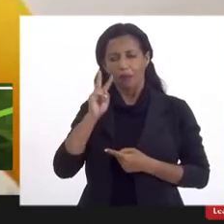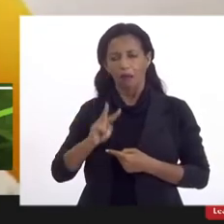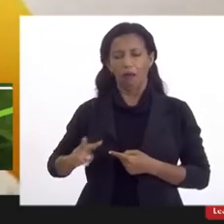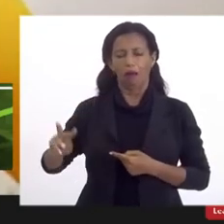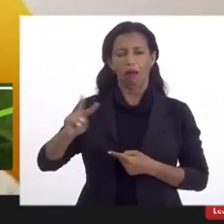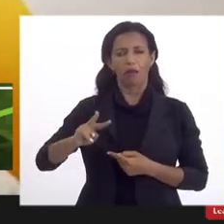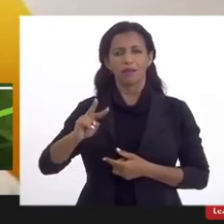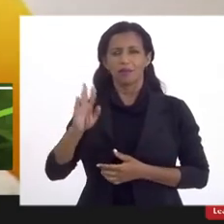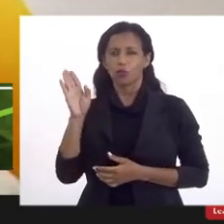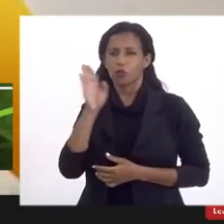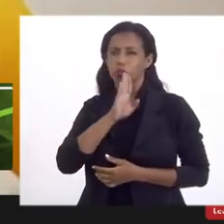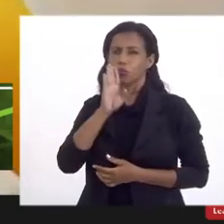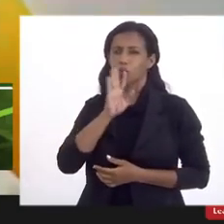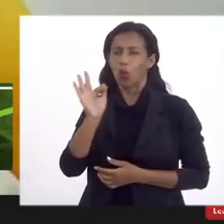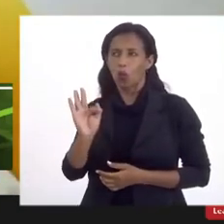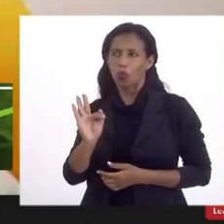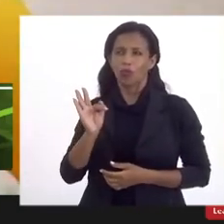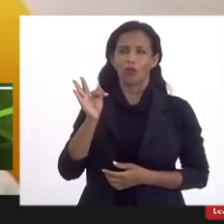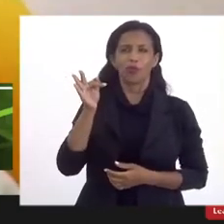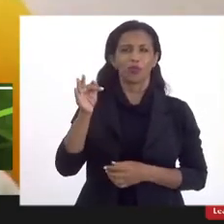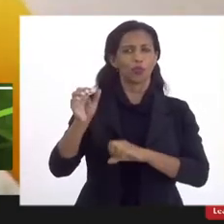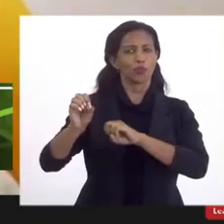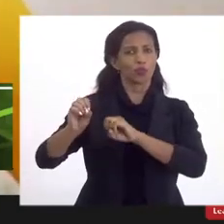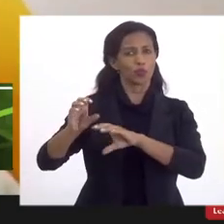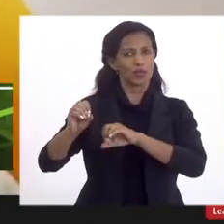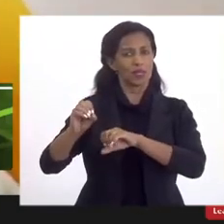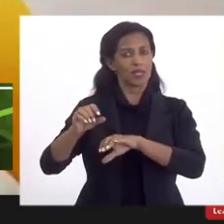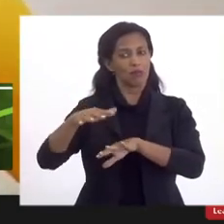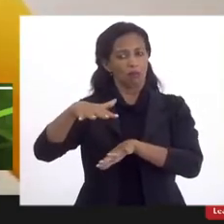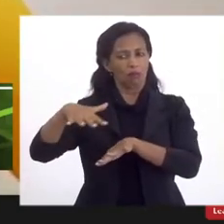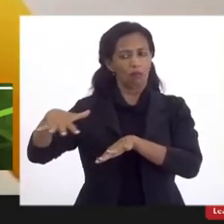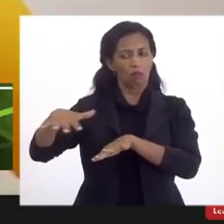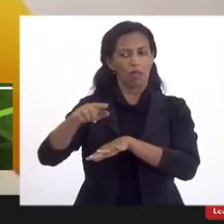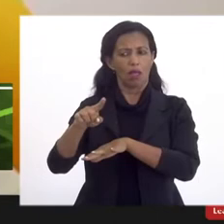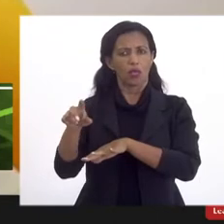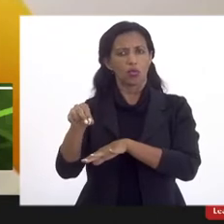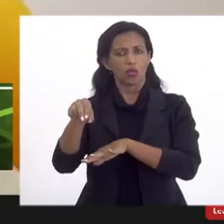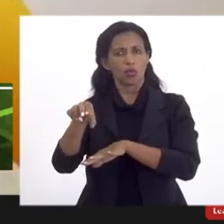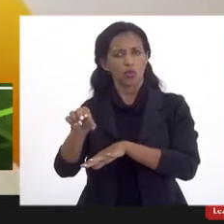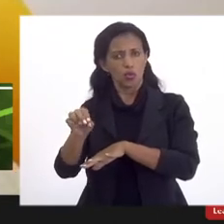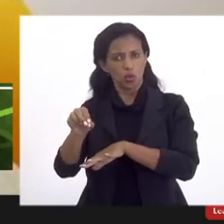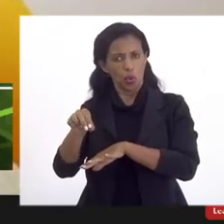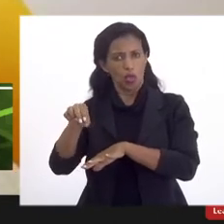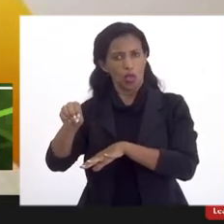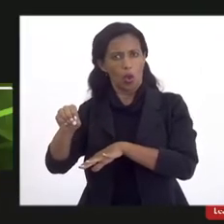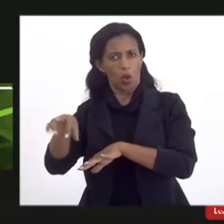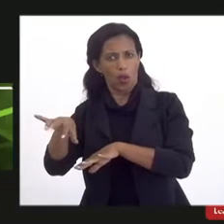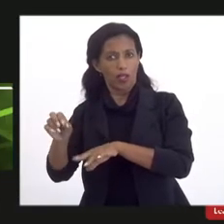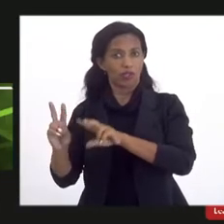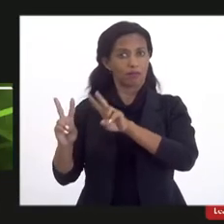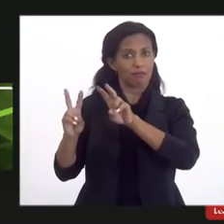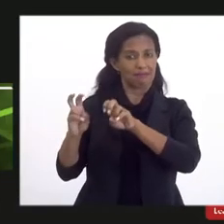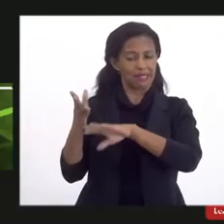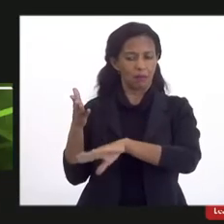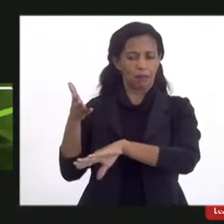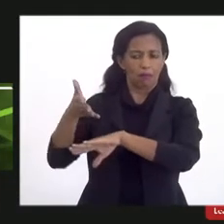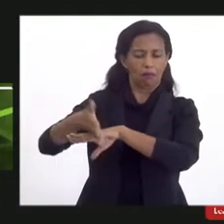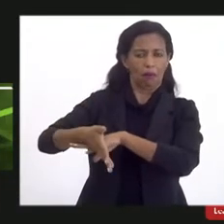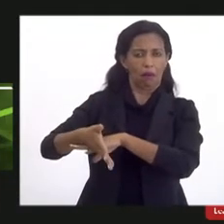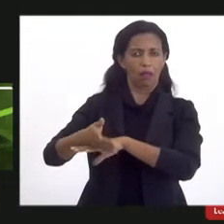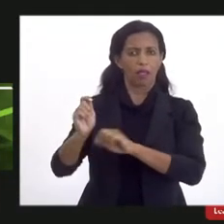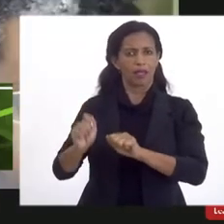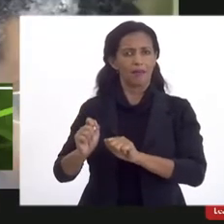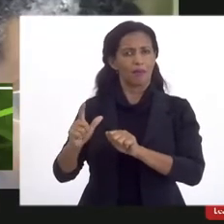abrangente, como o futuro do ensino superior na Zona Oeste, até já entrando em temas que podem aparecer ao